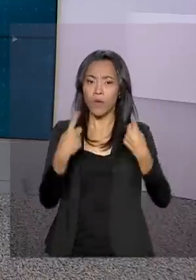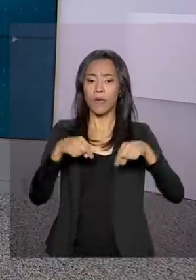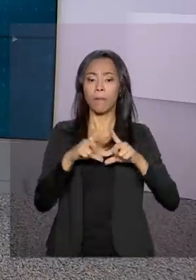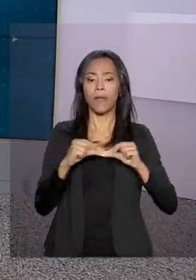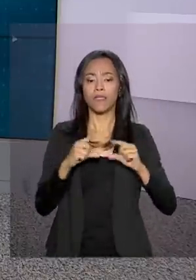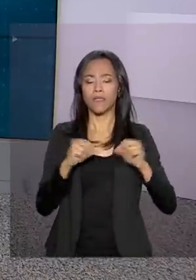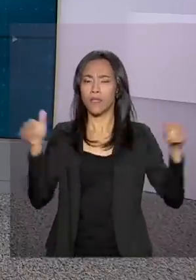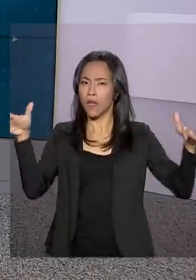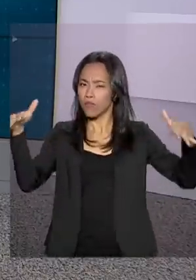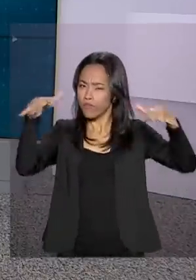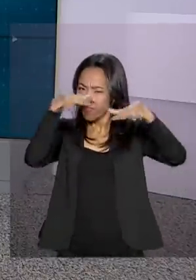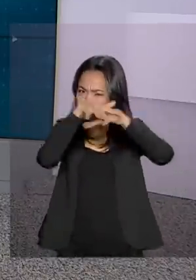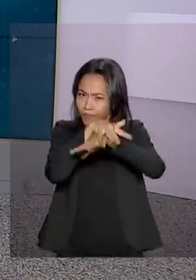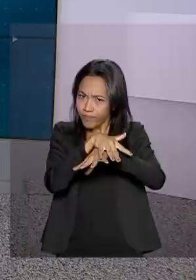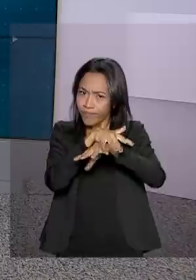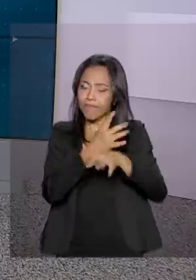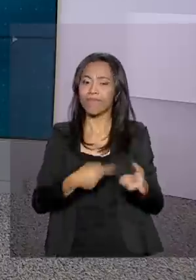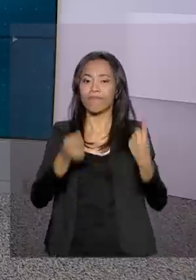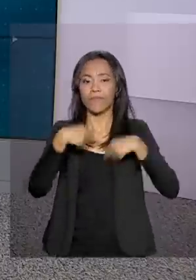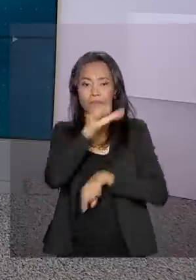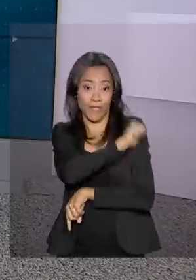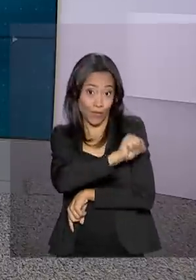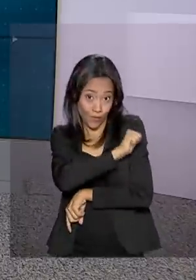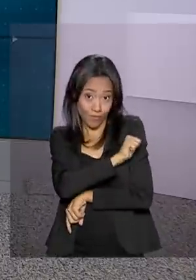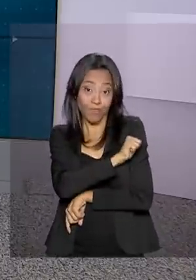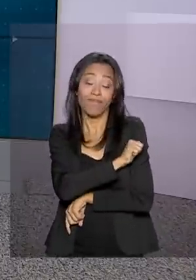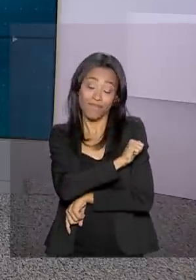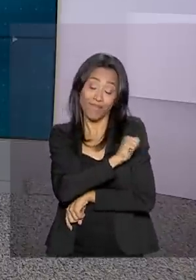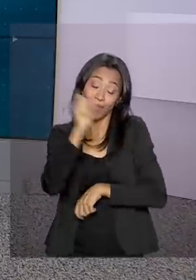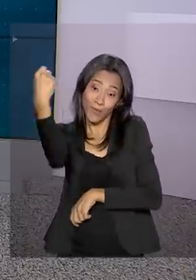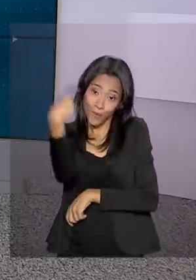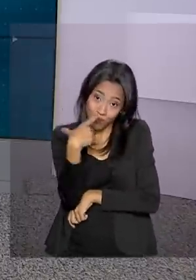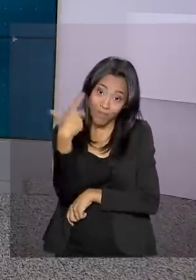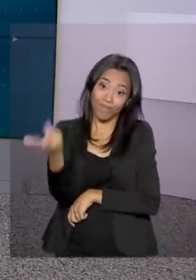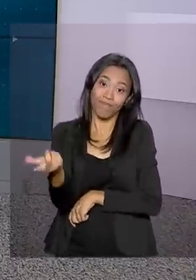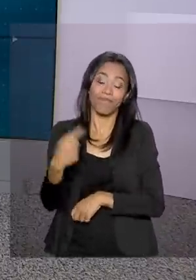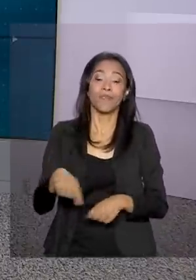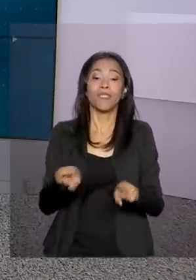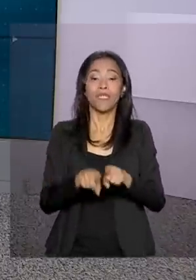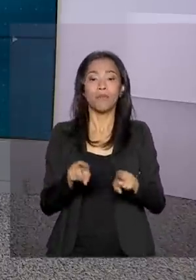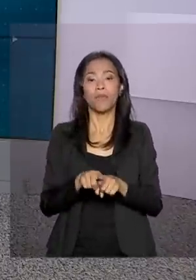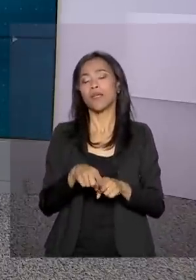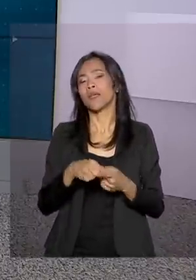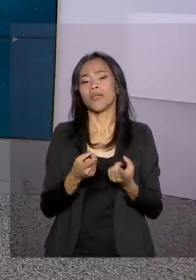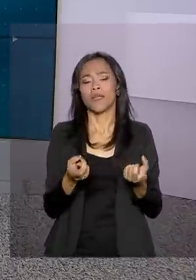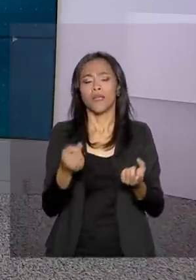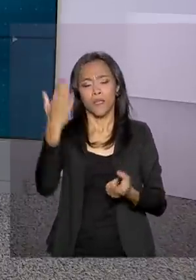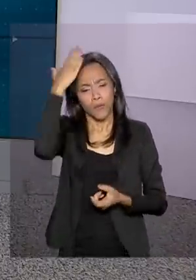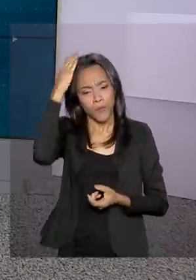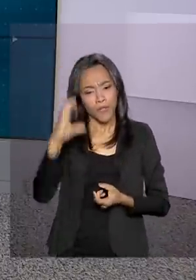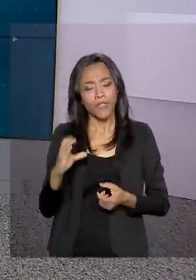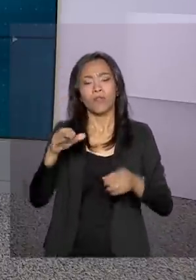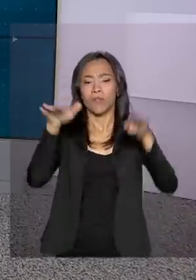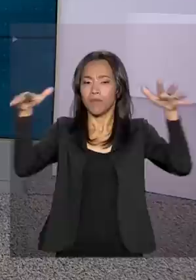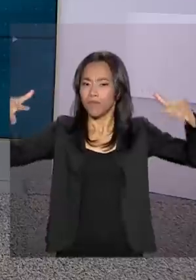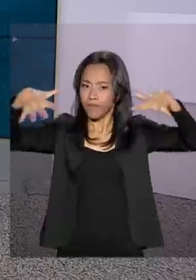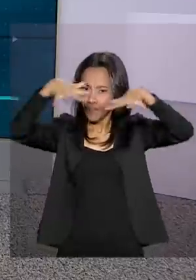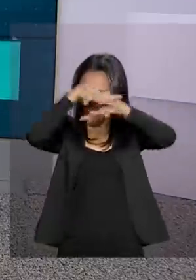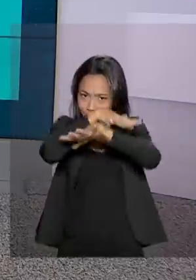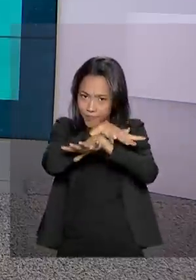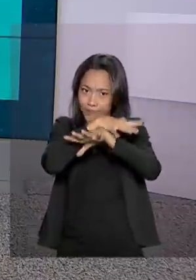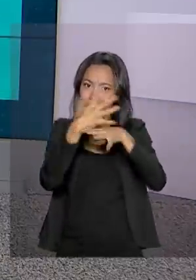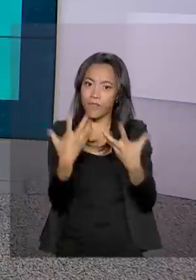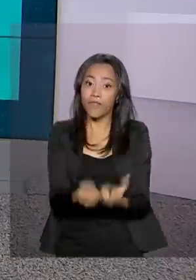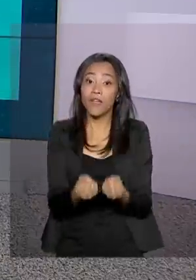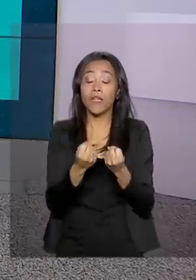céu está parcialmente nublado. No Rio de Janeiro, predomínio de sol. E em Curitiba, o céu também está parcialmente nublado. Agora,